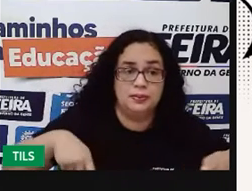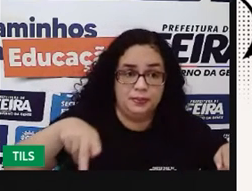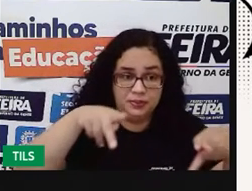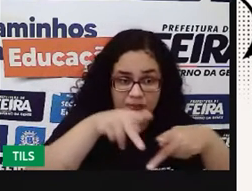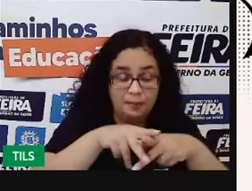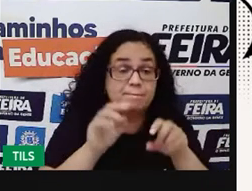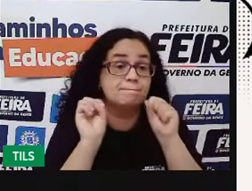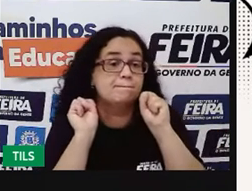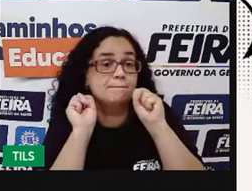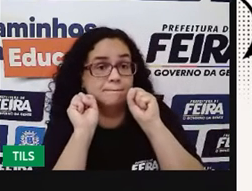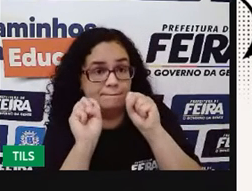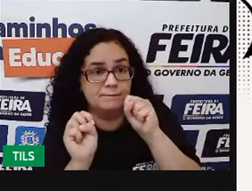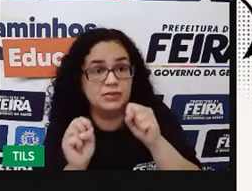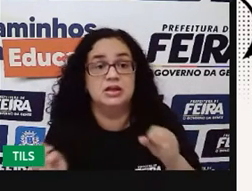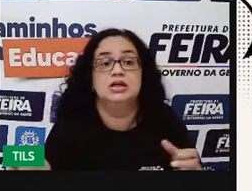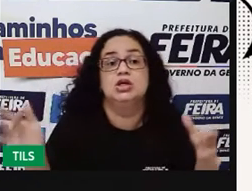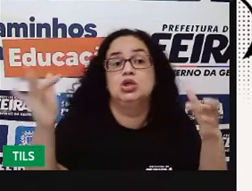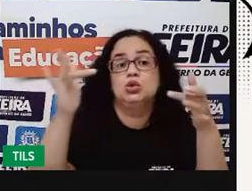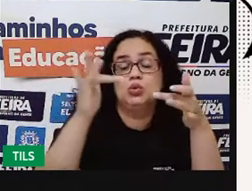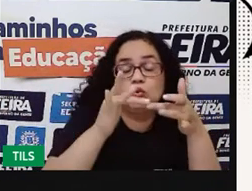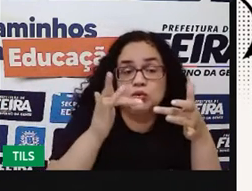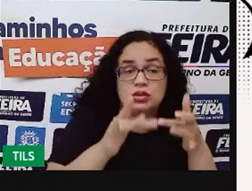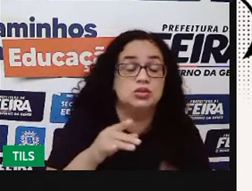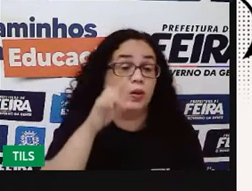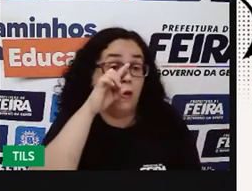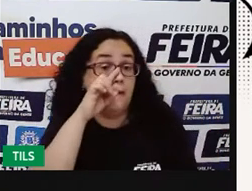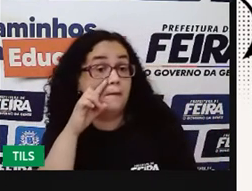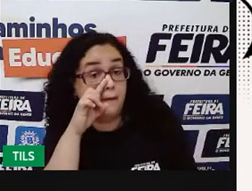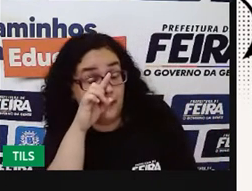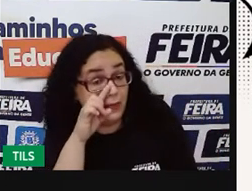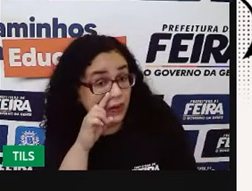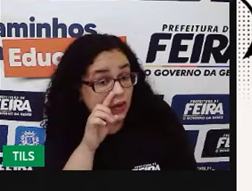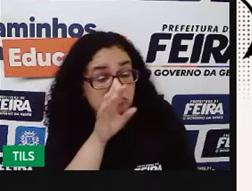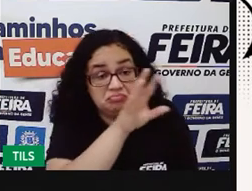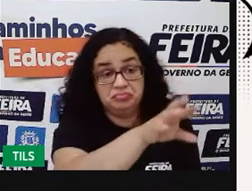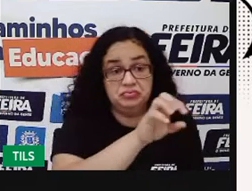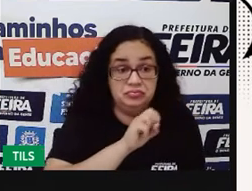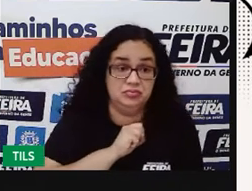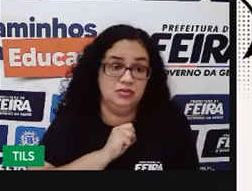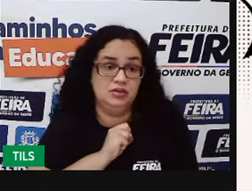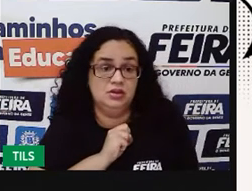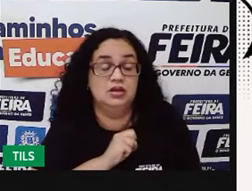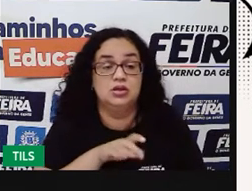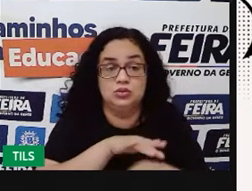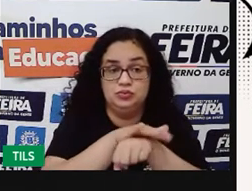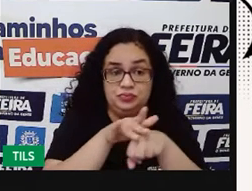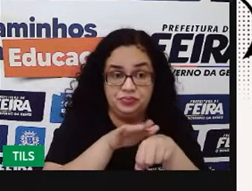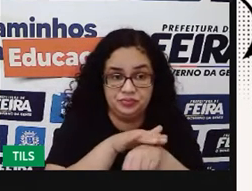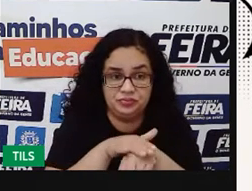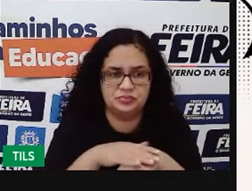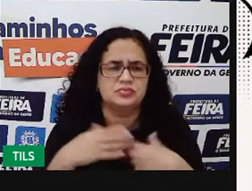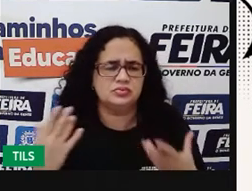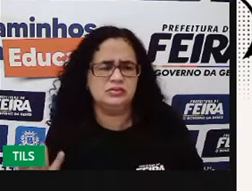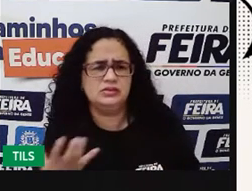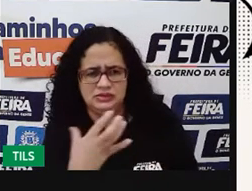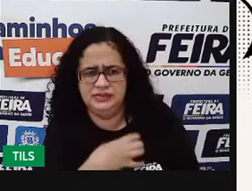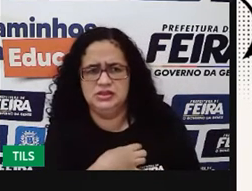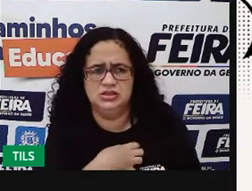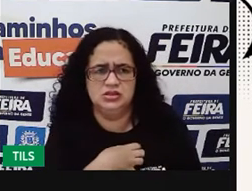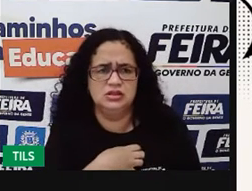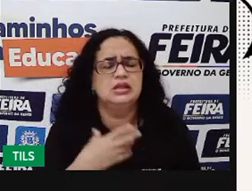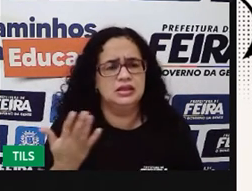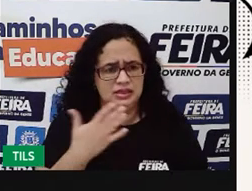né? Que pode estar em contato ou com risco de ter contato com aquela doença. faz sentido até aqui?